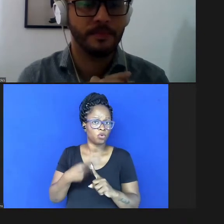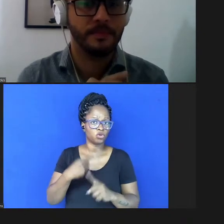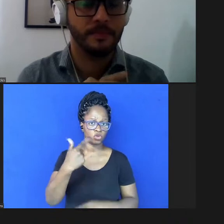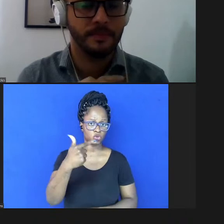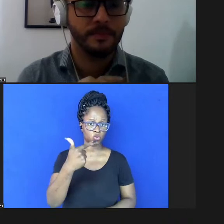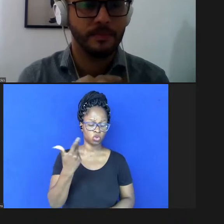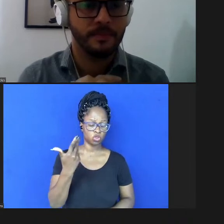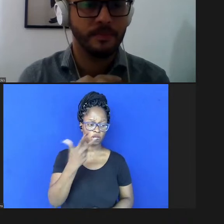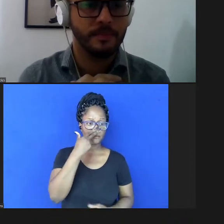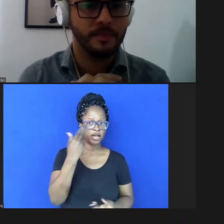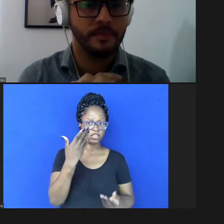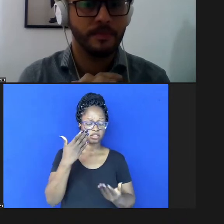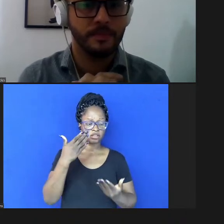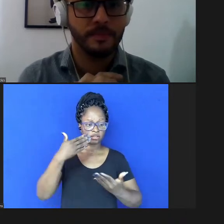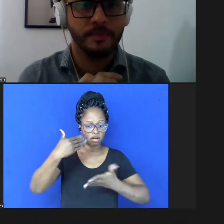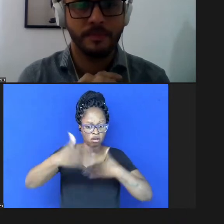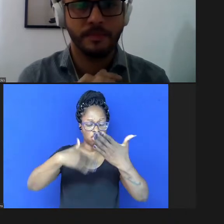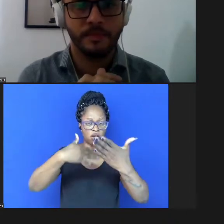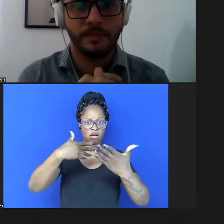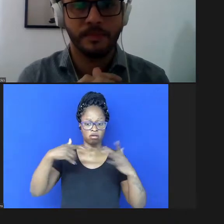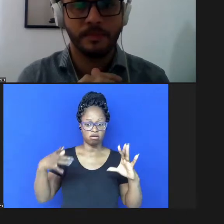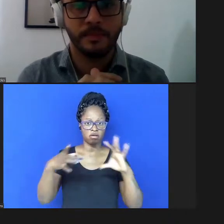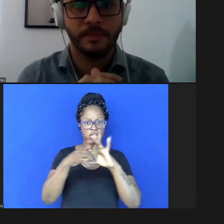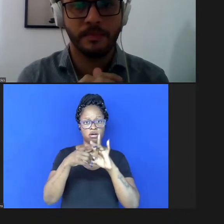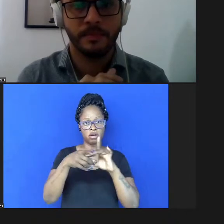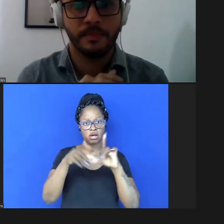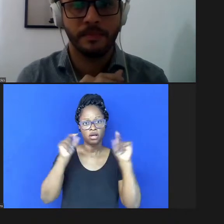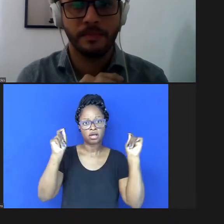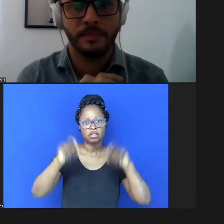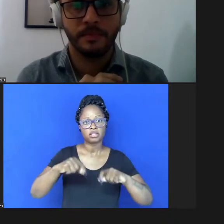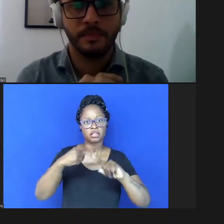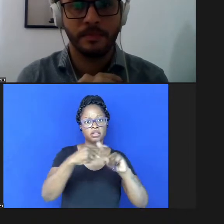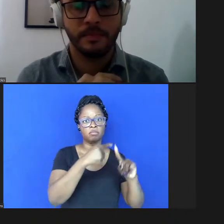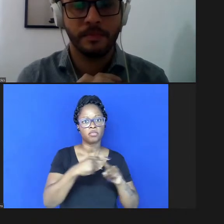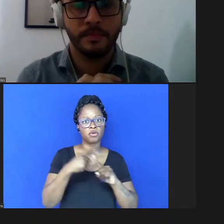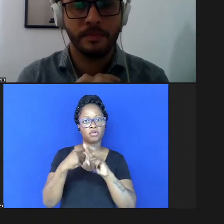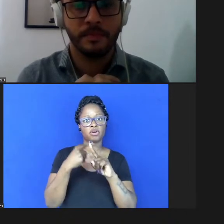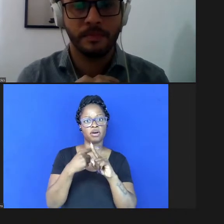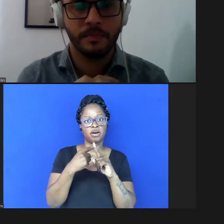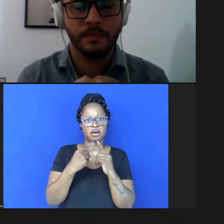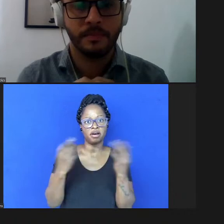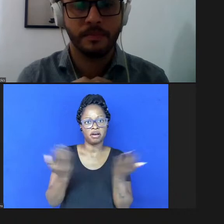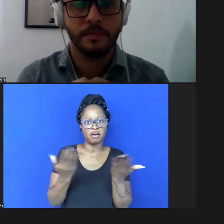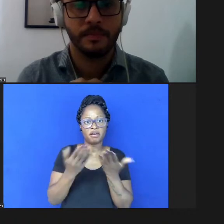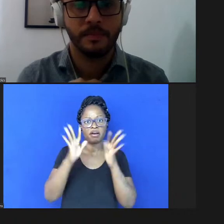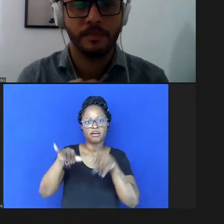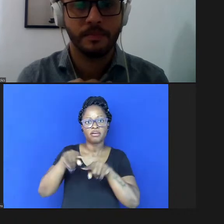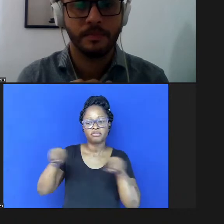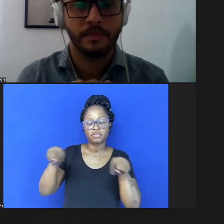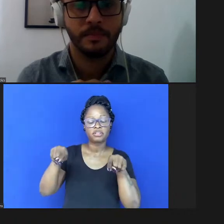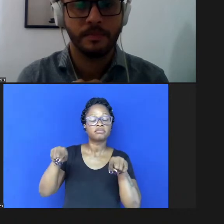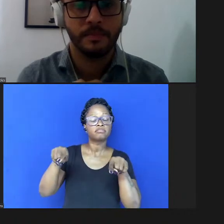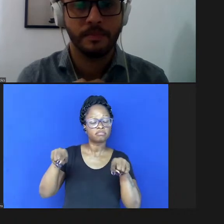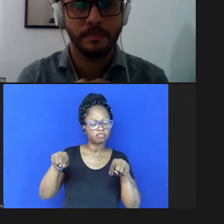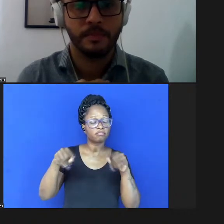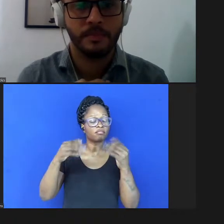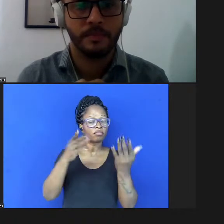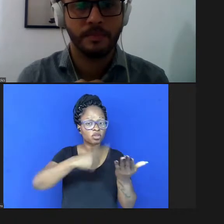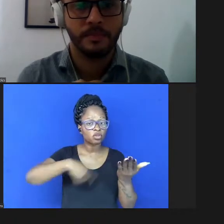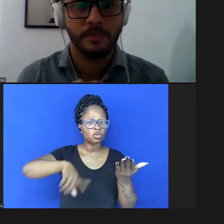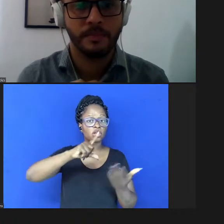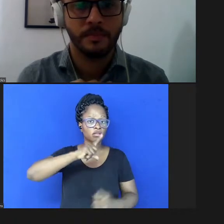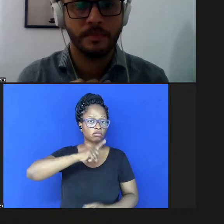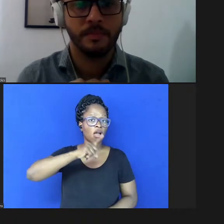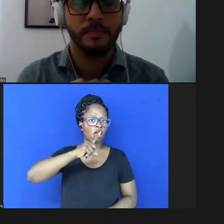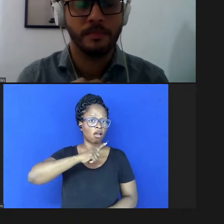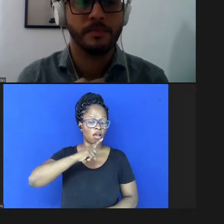direcionamento básico em relação a isso e não estão sendo avaliados com base nisso então nós temos que fazer isso a partir